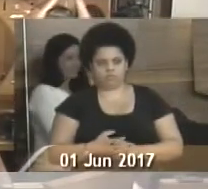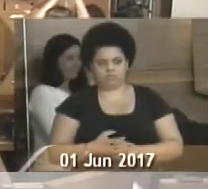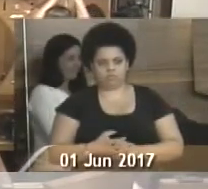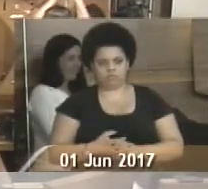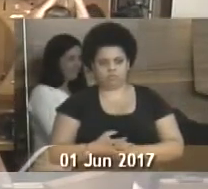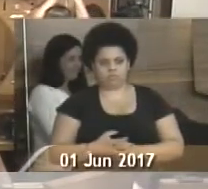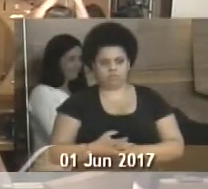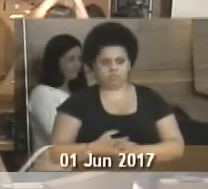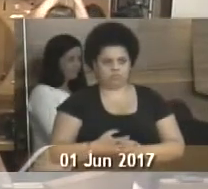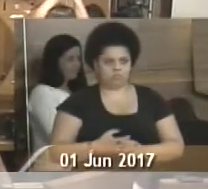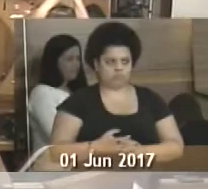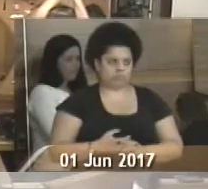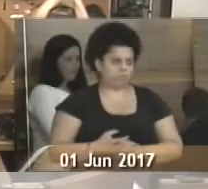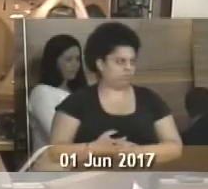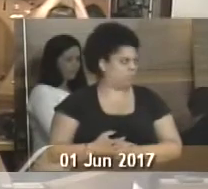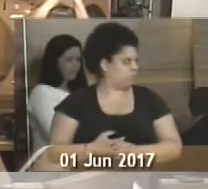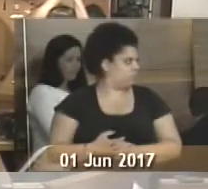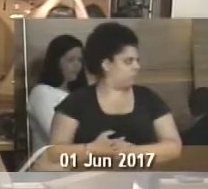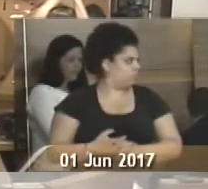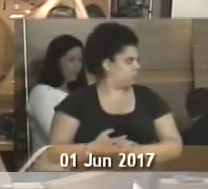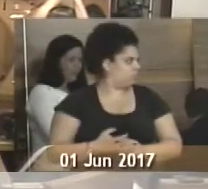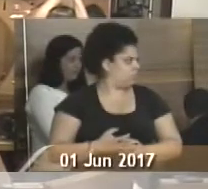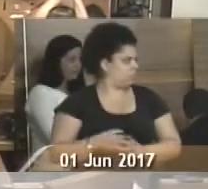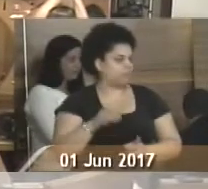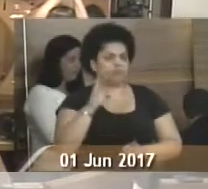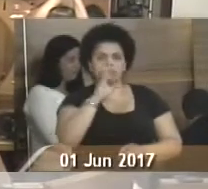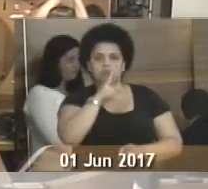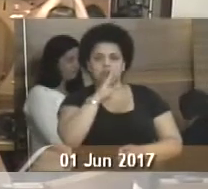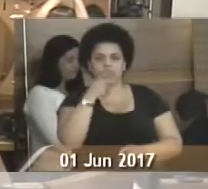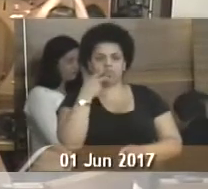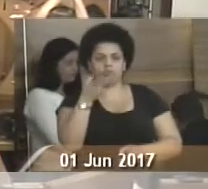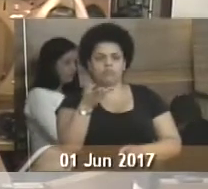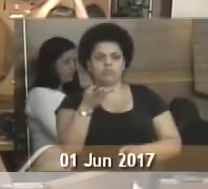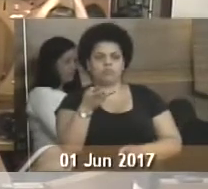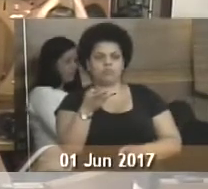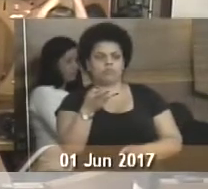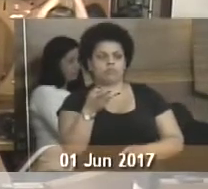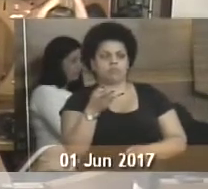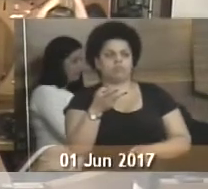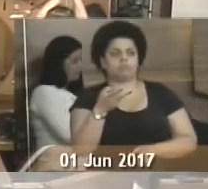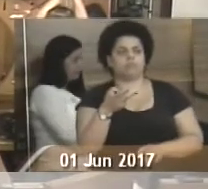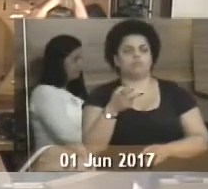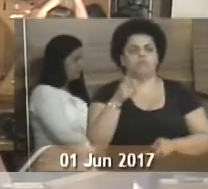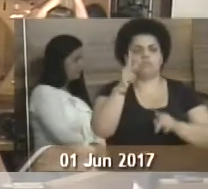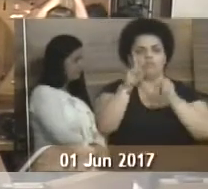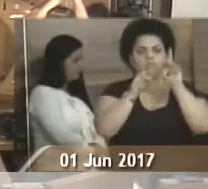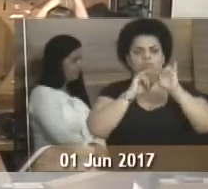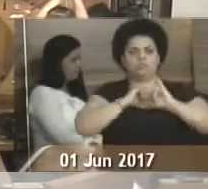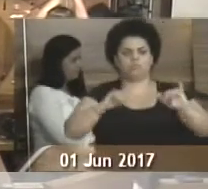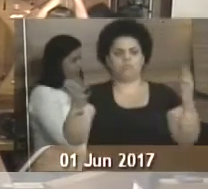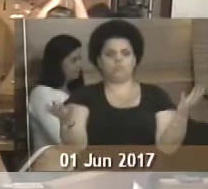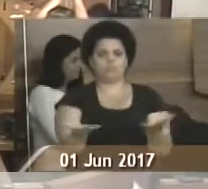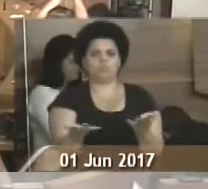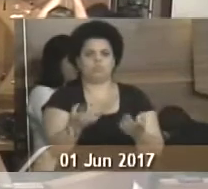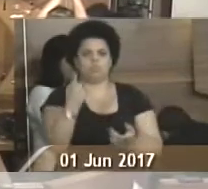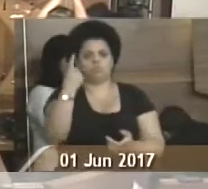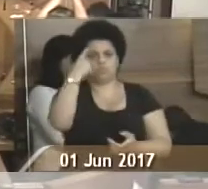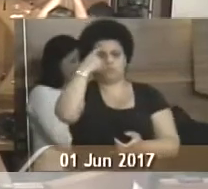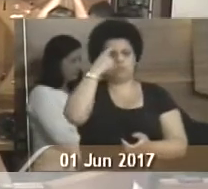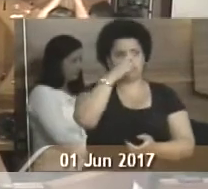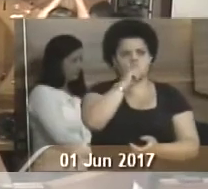senhor presidente, só para falar aqui, só para falar para a população, que hoje faz uma semana